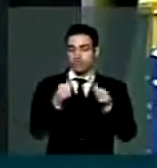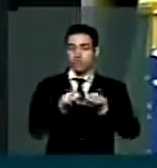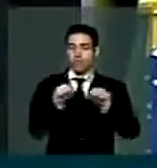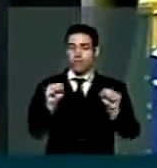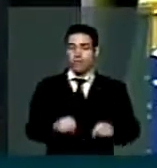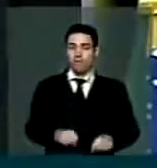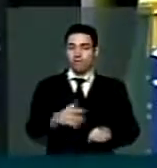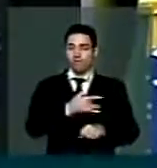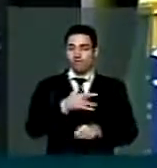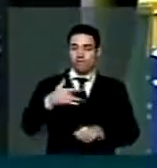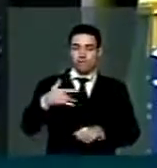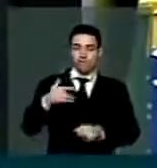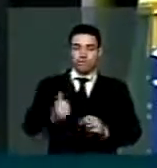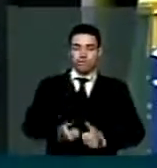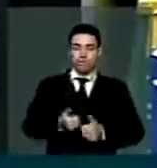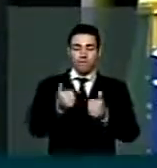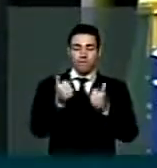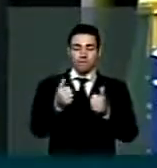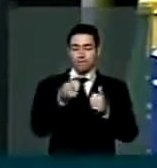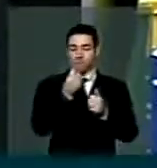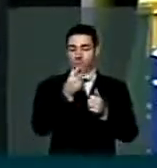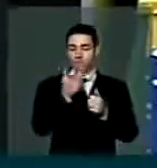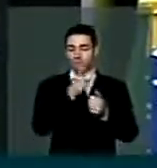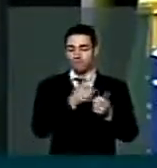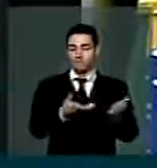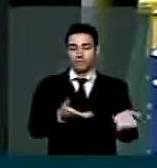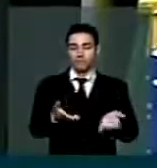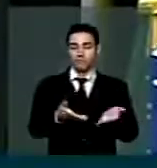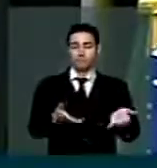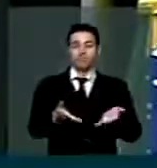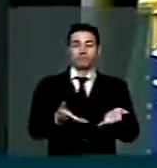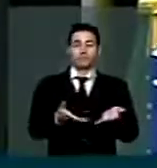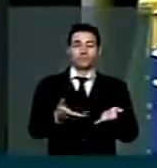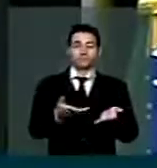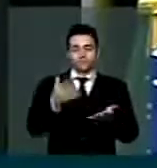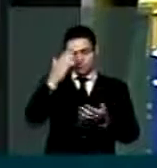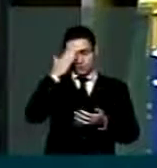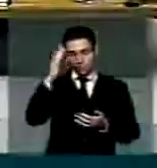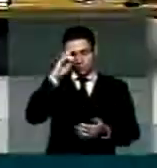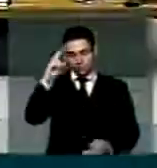de saúde de qualidade com bom atendimento à nossa população. Obrigado, senhor presidente.